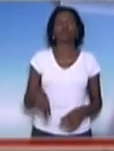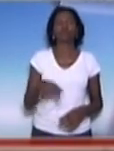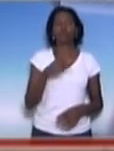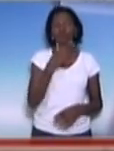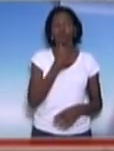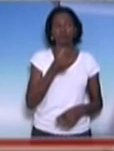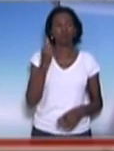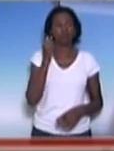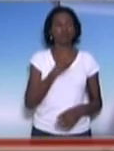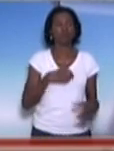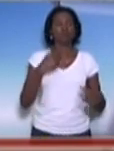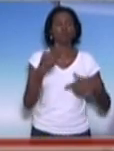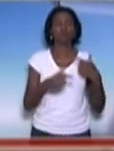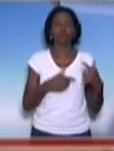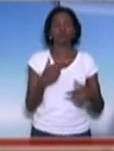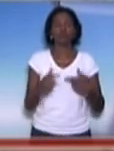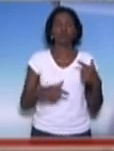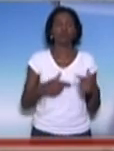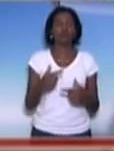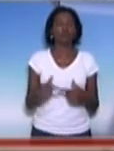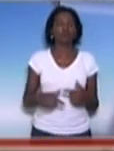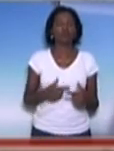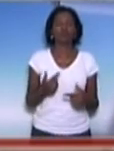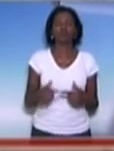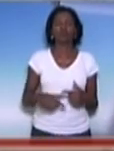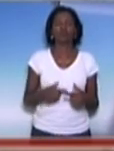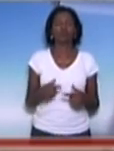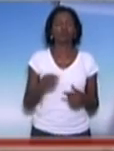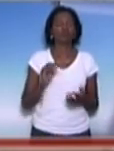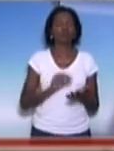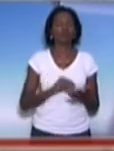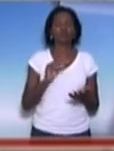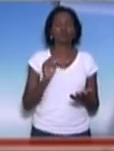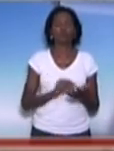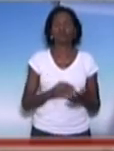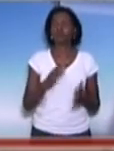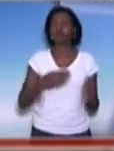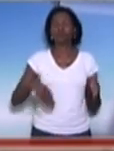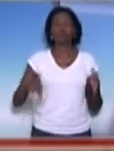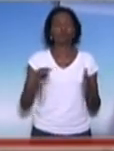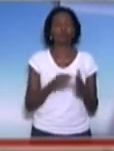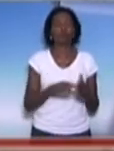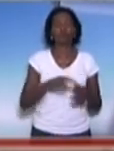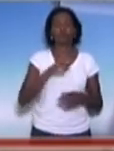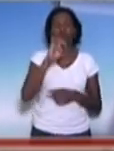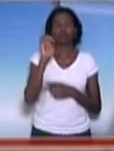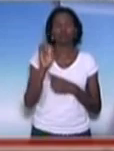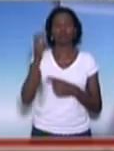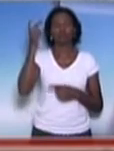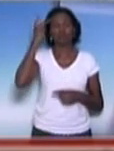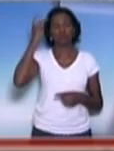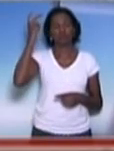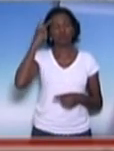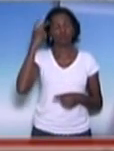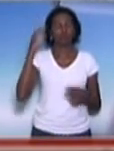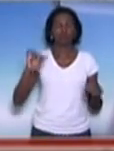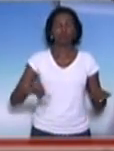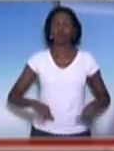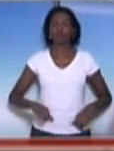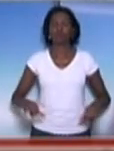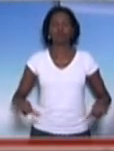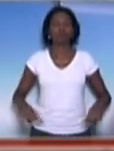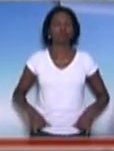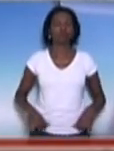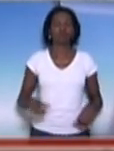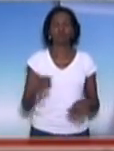professoras que trabalham em condições extremamente precarizadas no estado de São Paulo, sendo vítimas